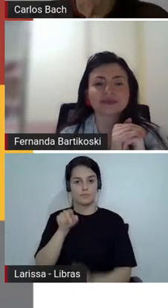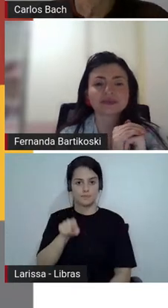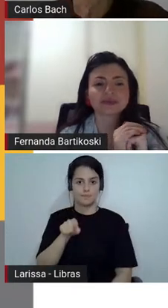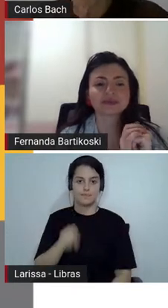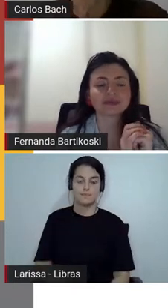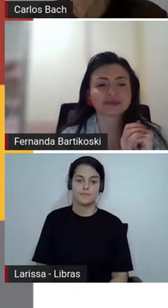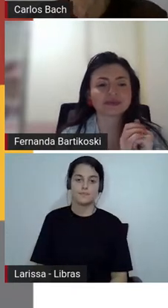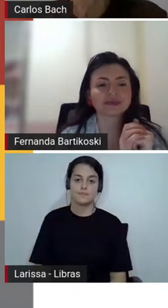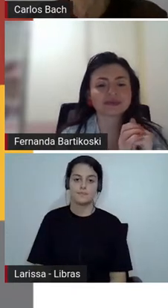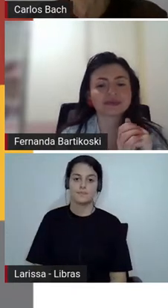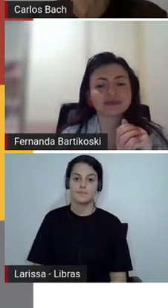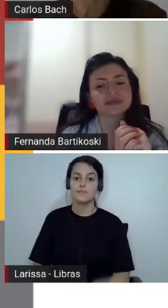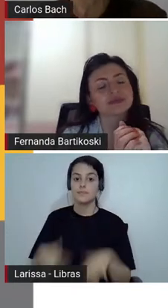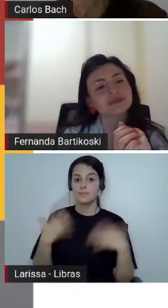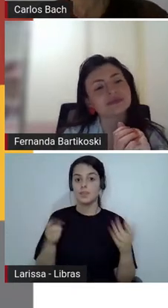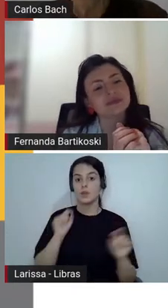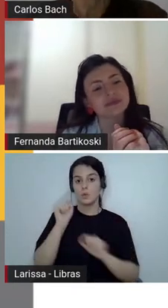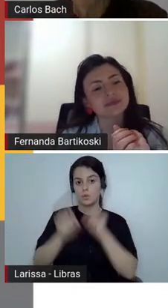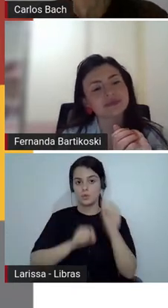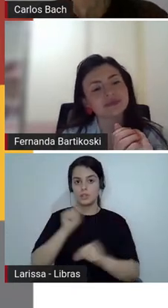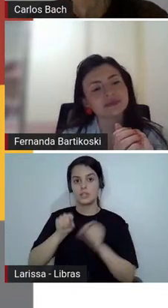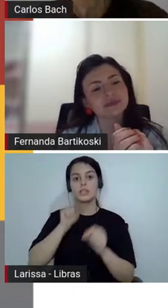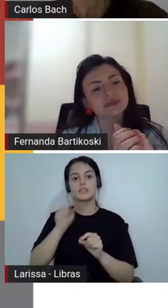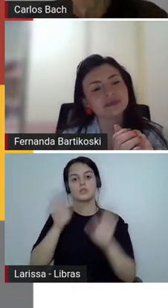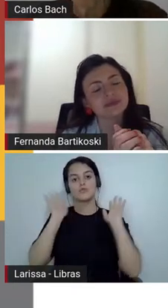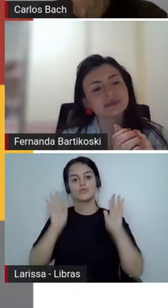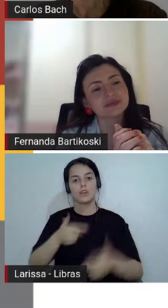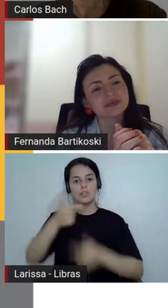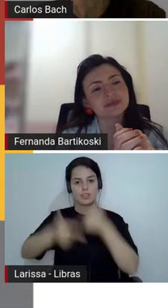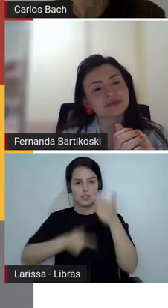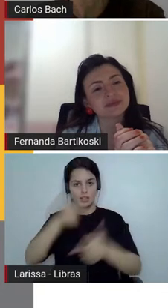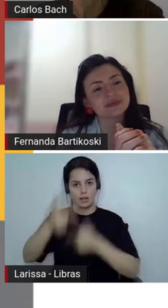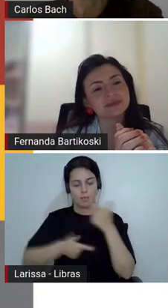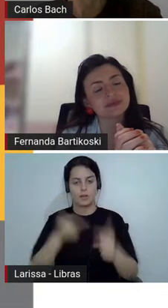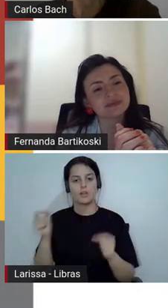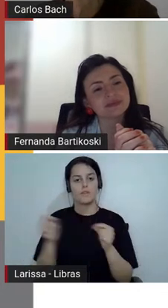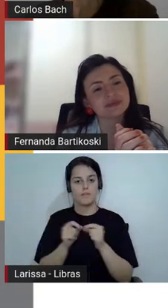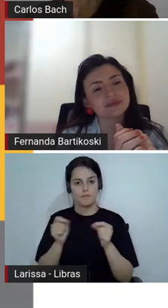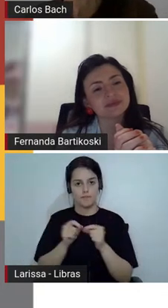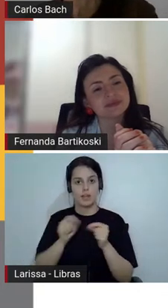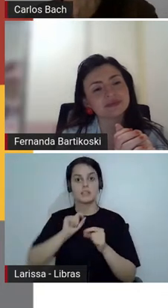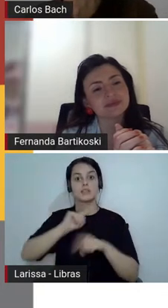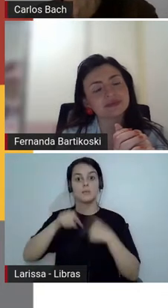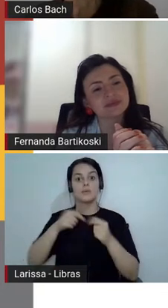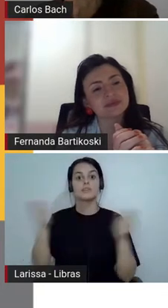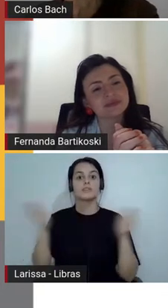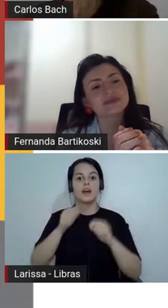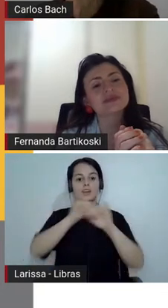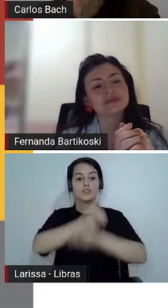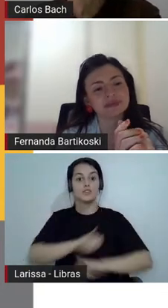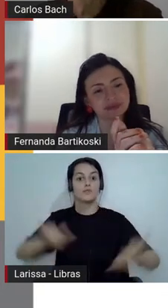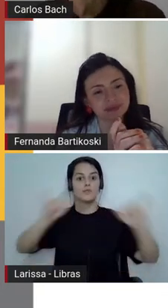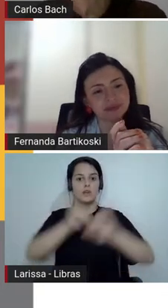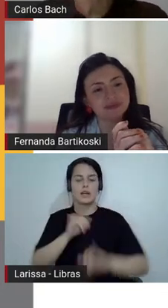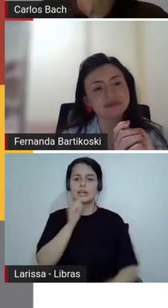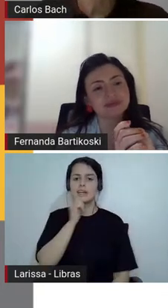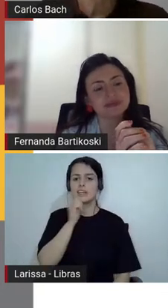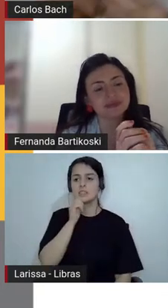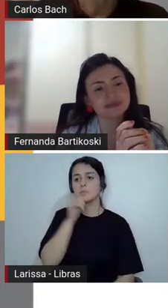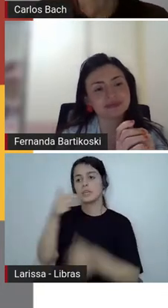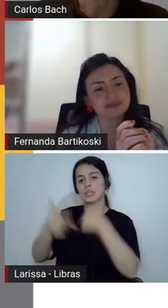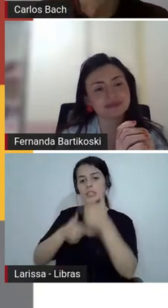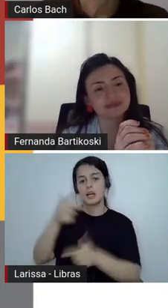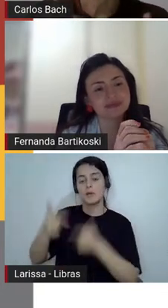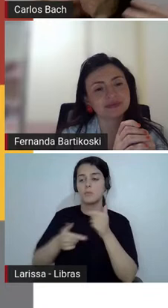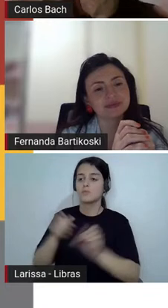para divulgar o trabalho que fizeram até aqui que isso é importante né que não vire um trabalho para entregar para o professor ele é um trabalho